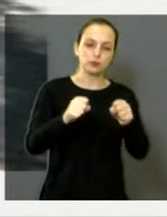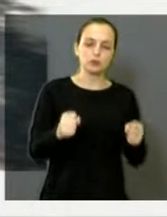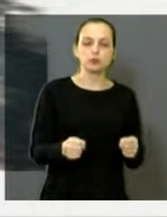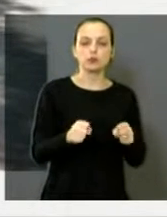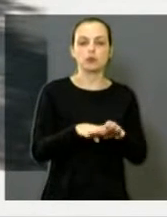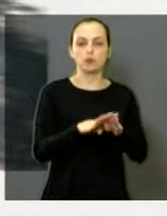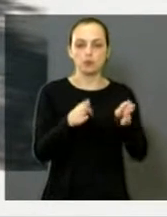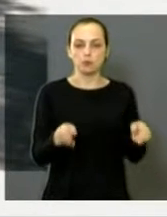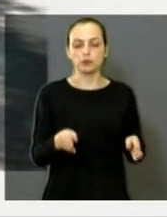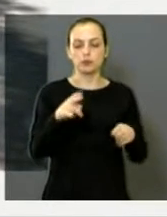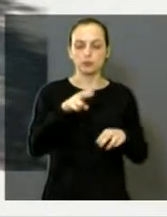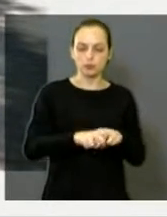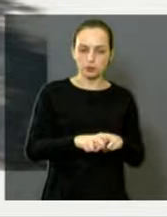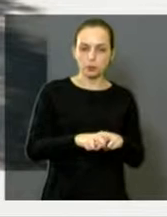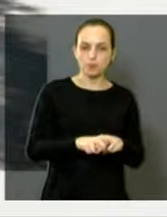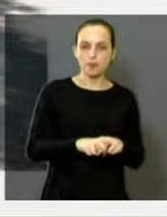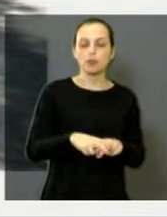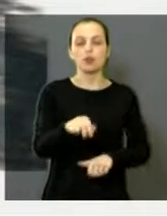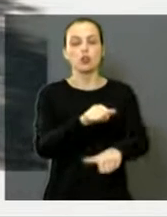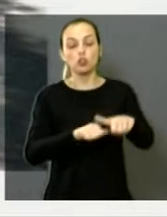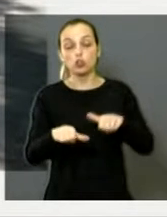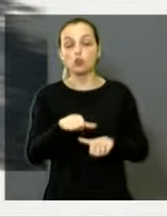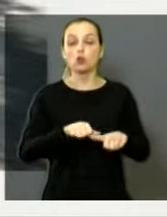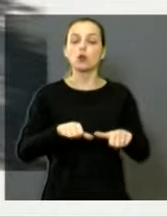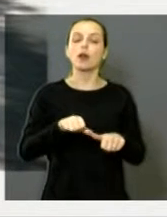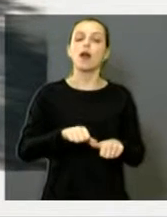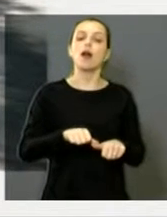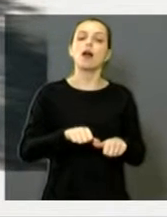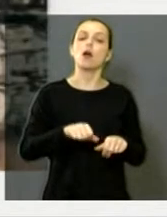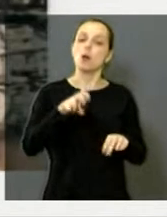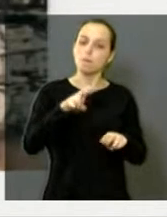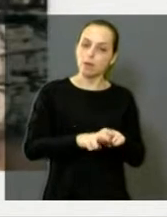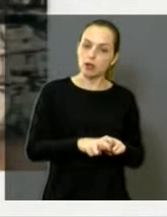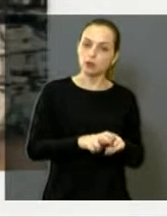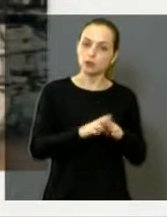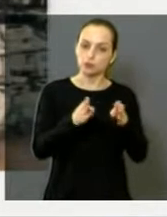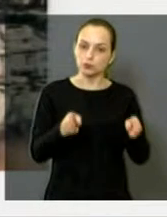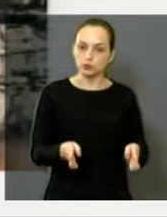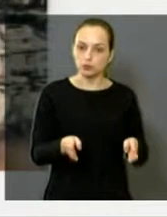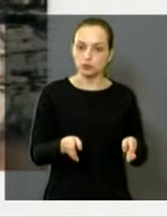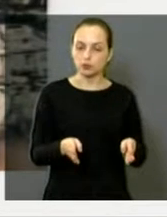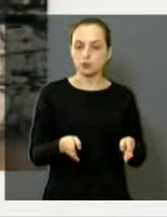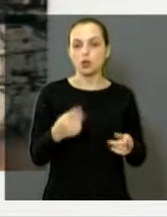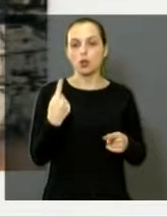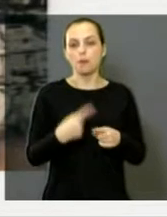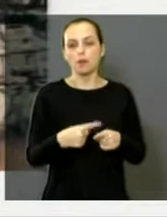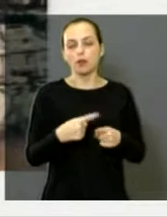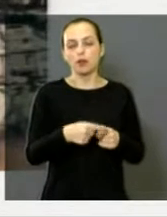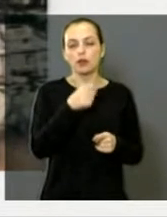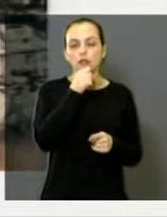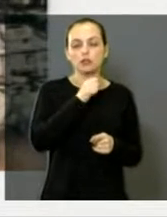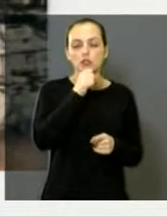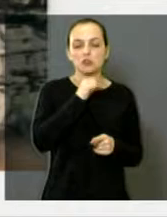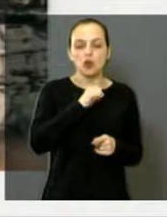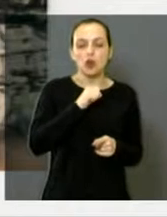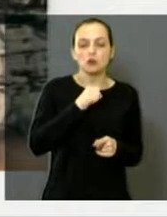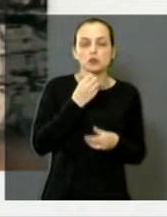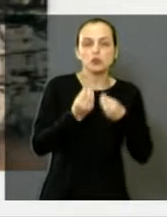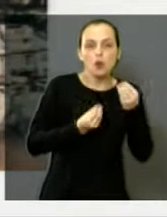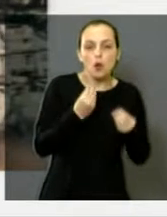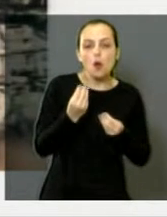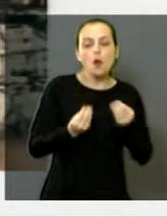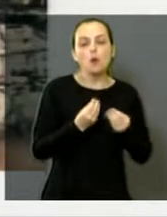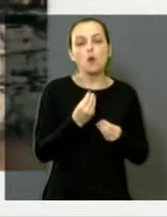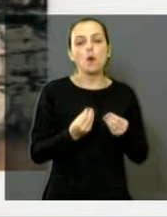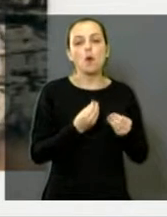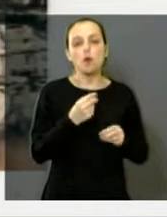têm que ser substituídos com um banco de concreto, porque aqueles idosos têm banco que não têm condições